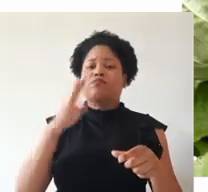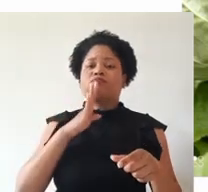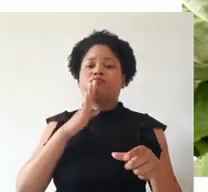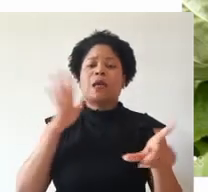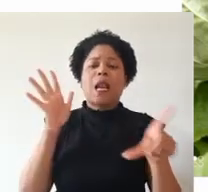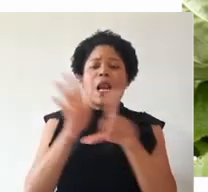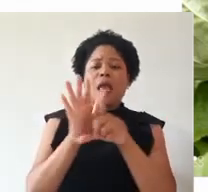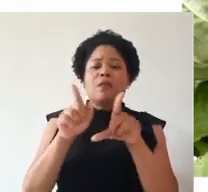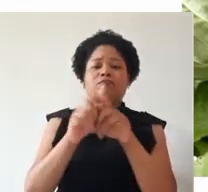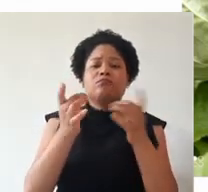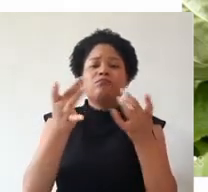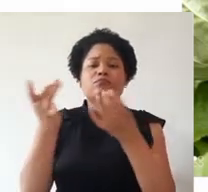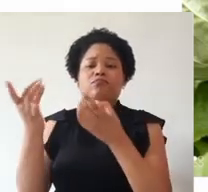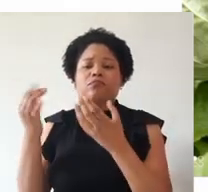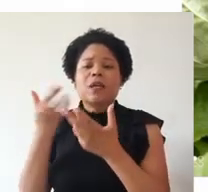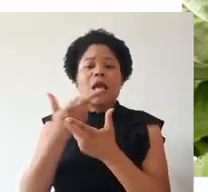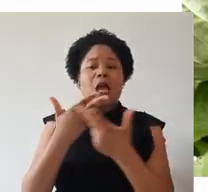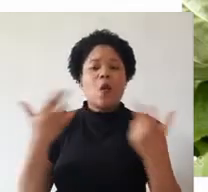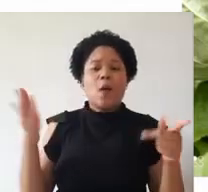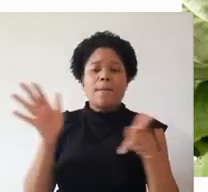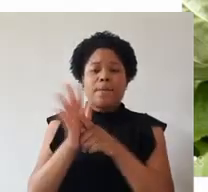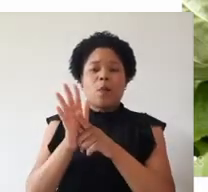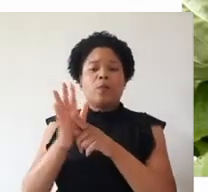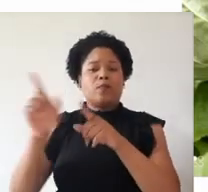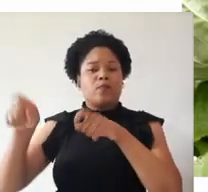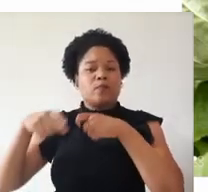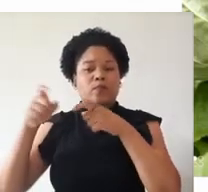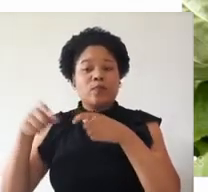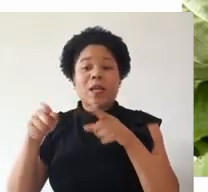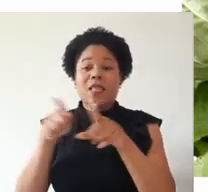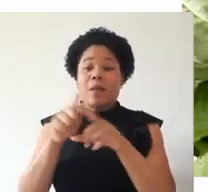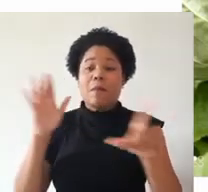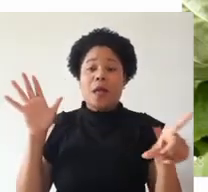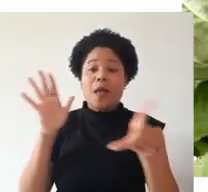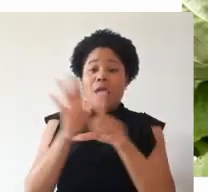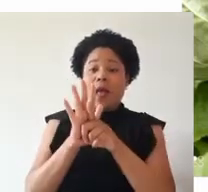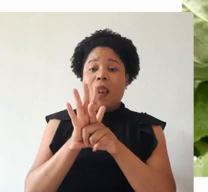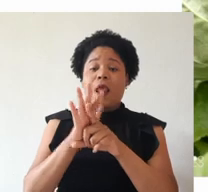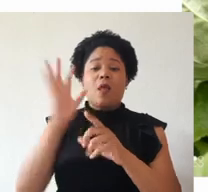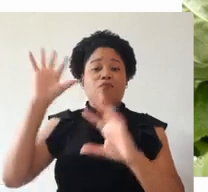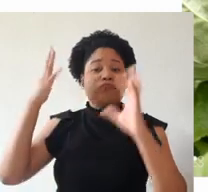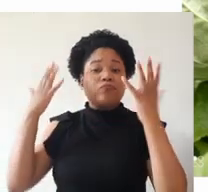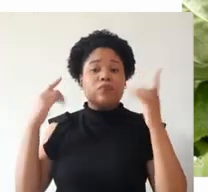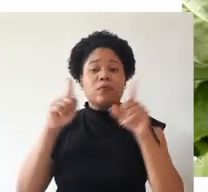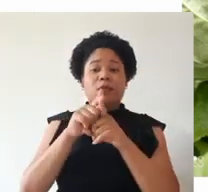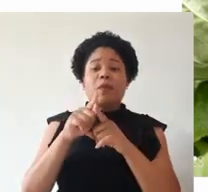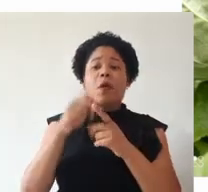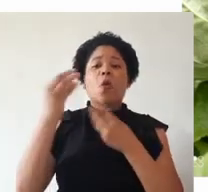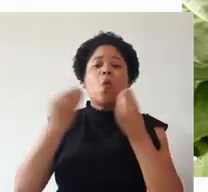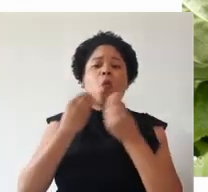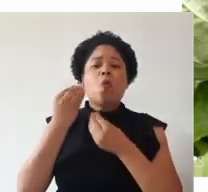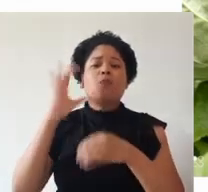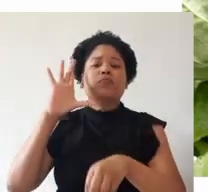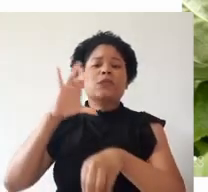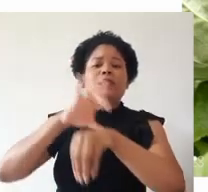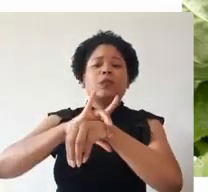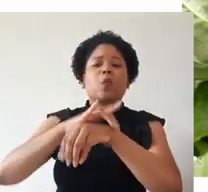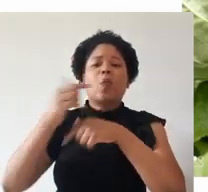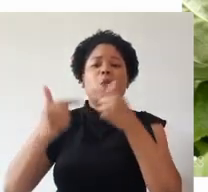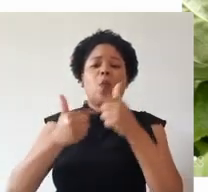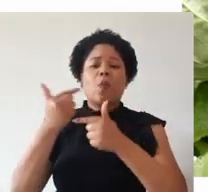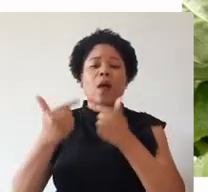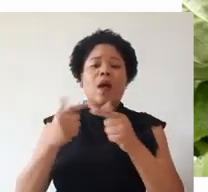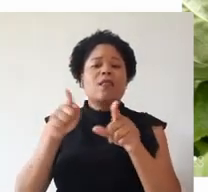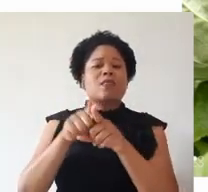a produção e comercialização de produtos agropecuários, a legislação ambiental e os procedimentos de segurança do